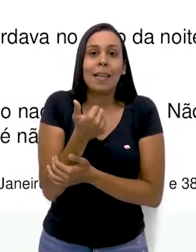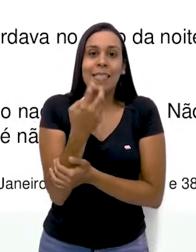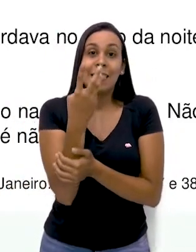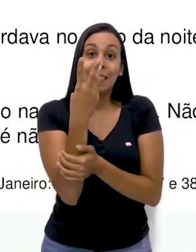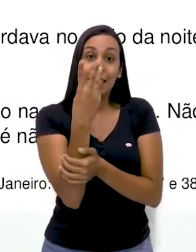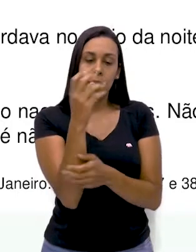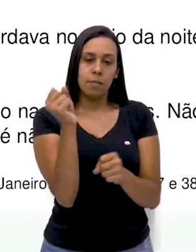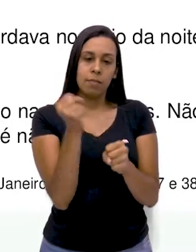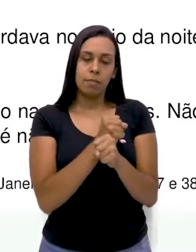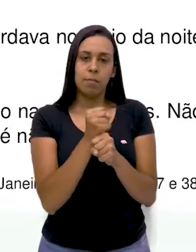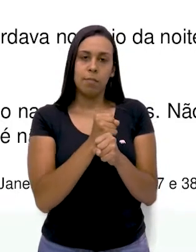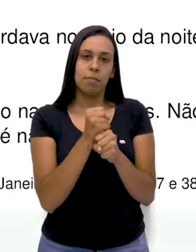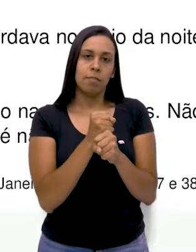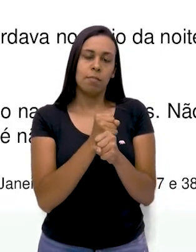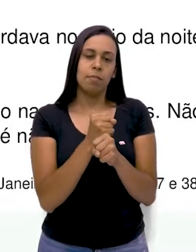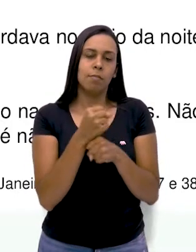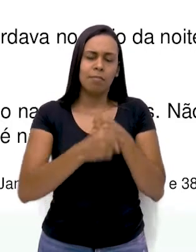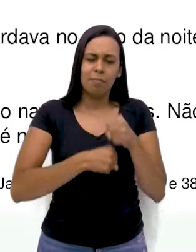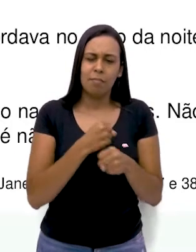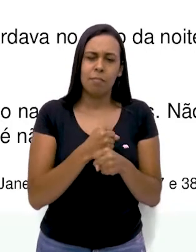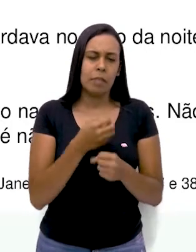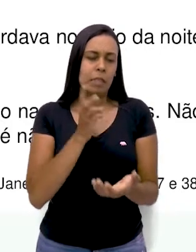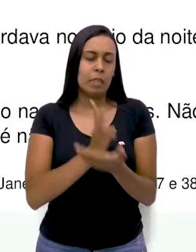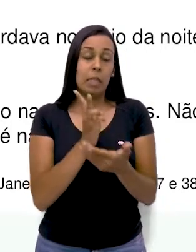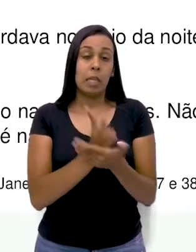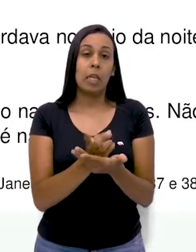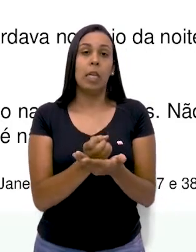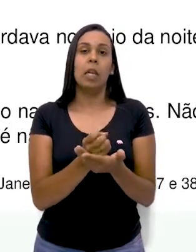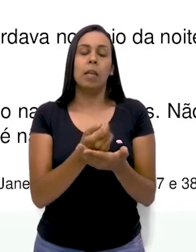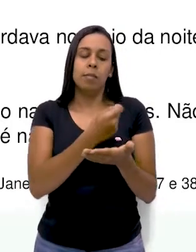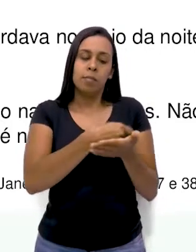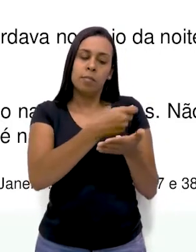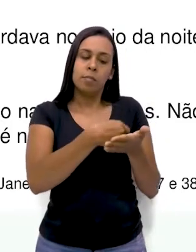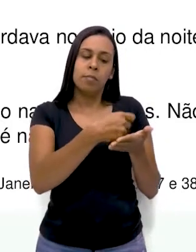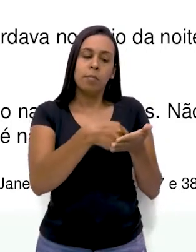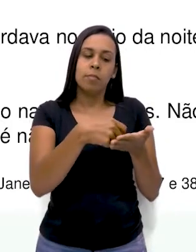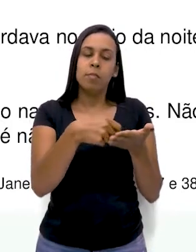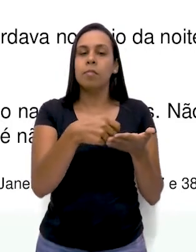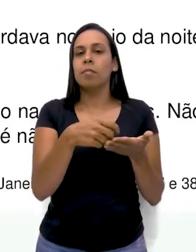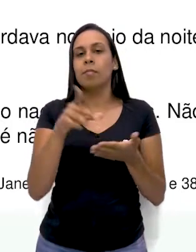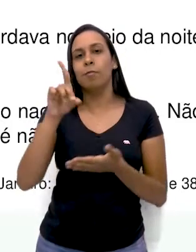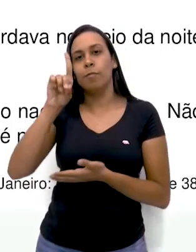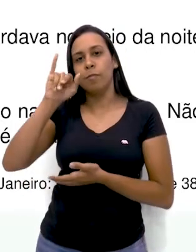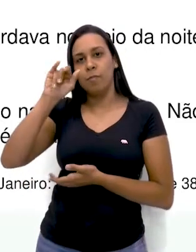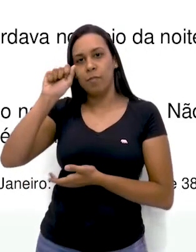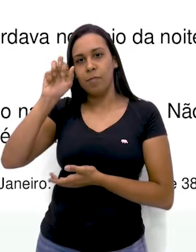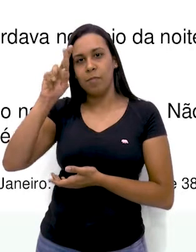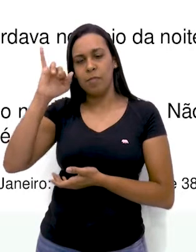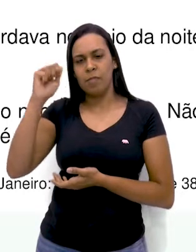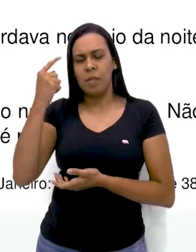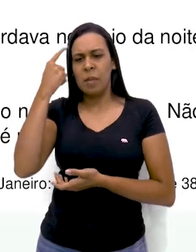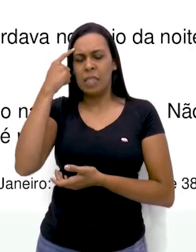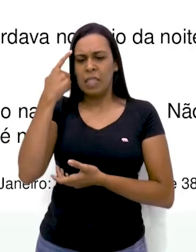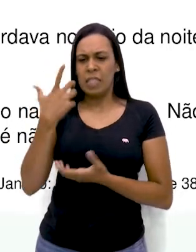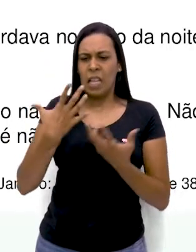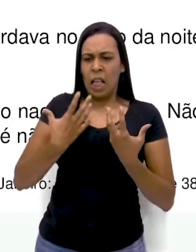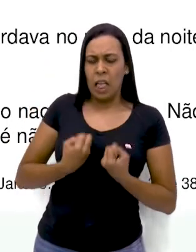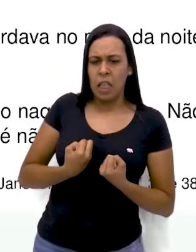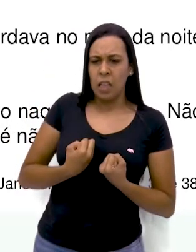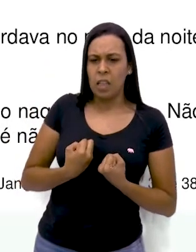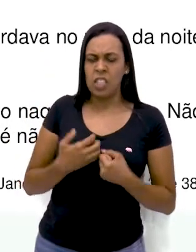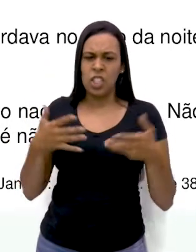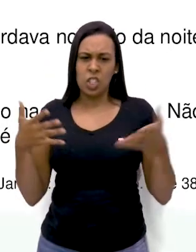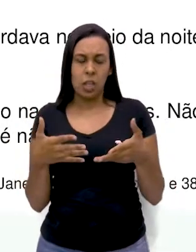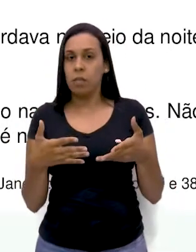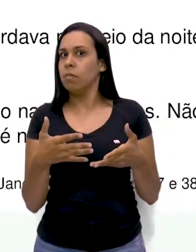anos de escrever diário. Não me lembro de ter sentido cansaço ou tédio naquelas horas.